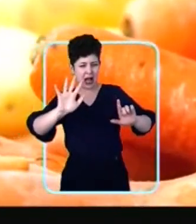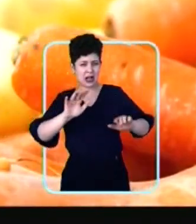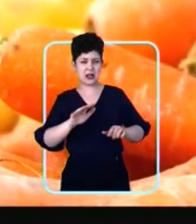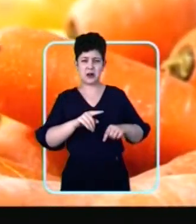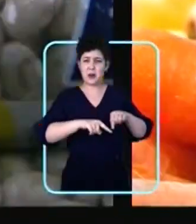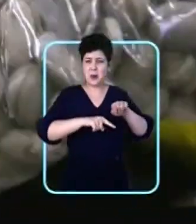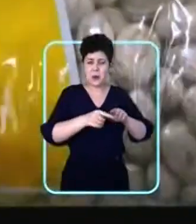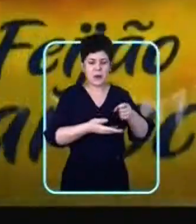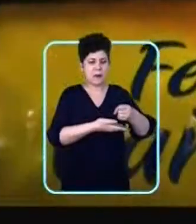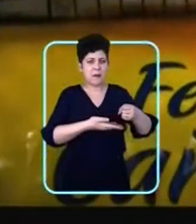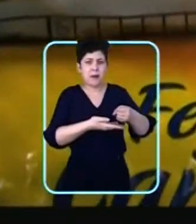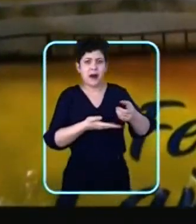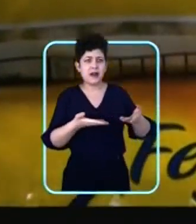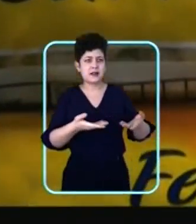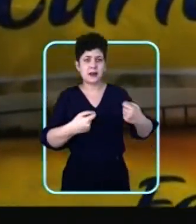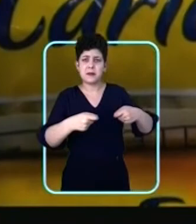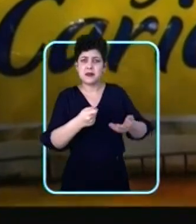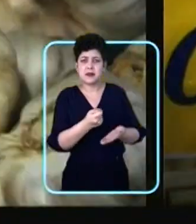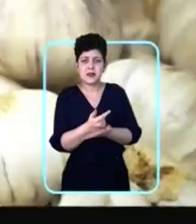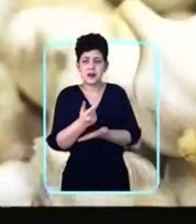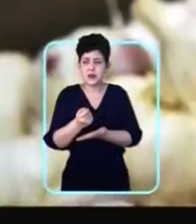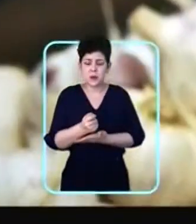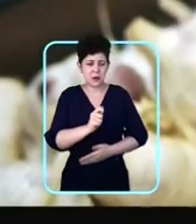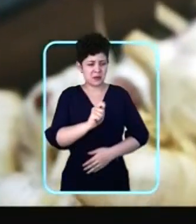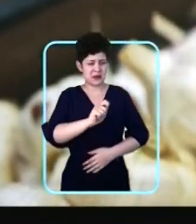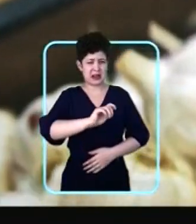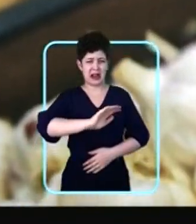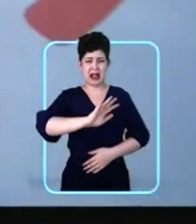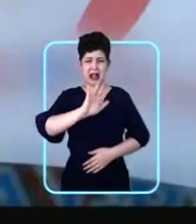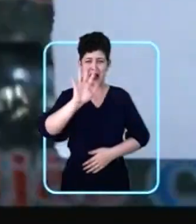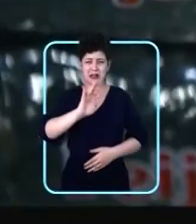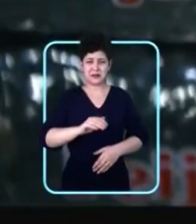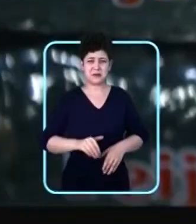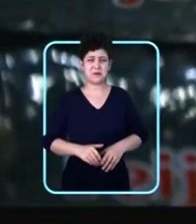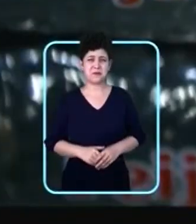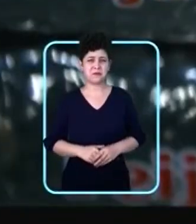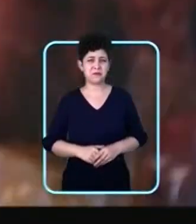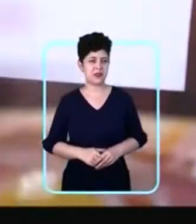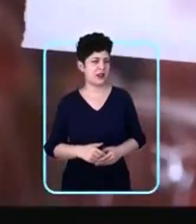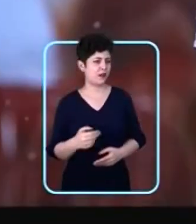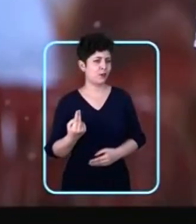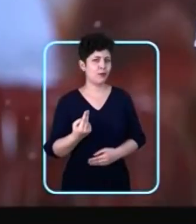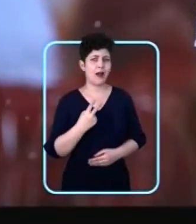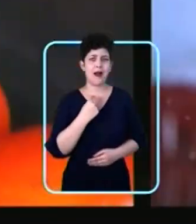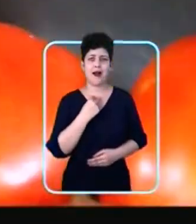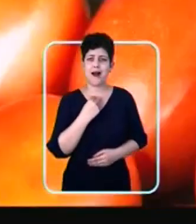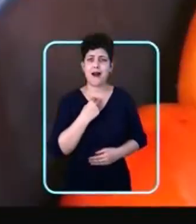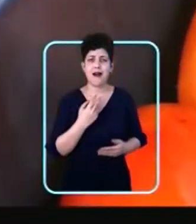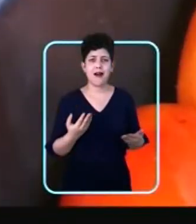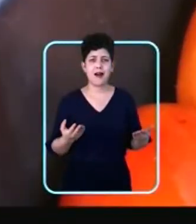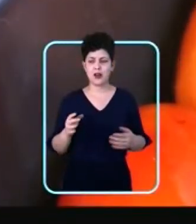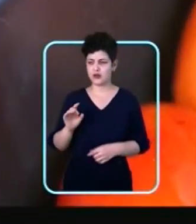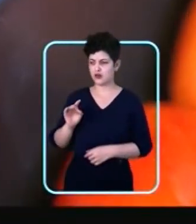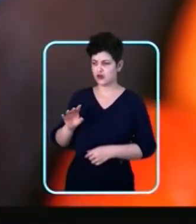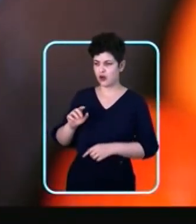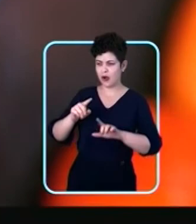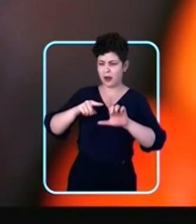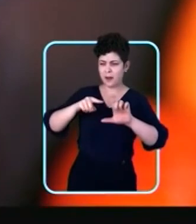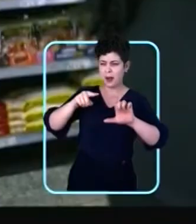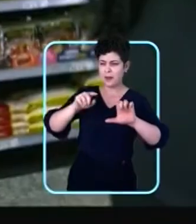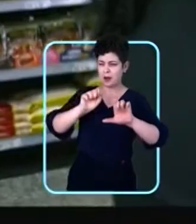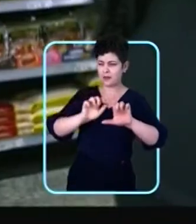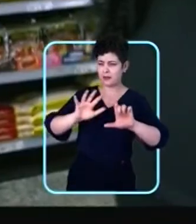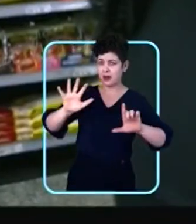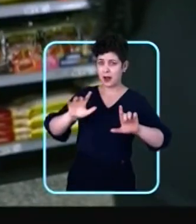Coisas necessárias que a gente precisa comprar, o preço está lá em cima. Não tem condições. Pois é, mas não é só a inflação.